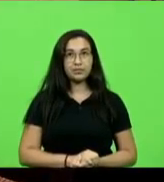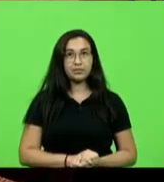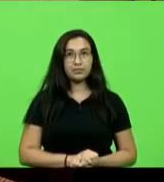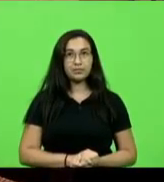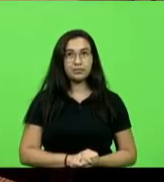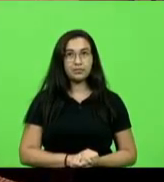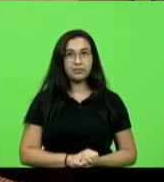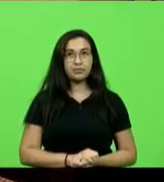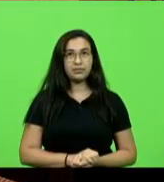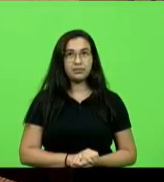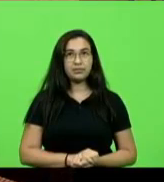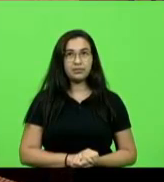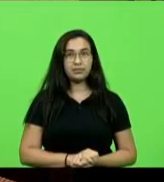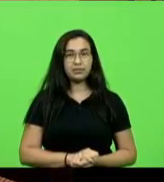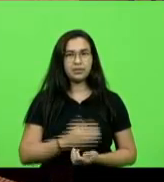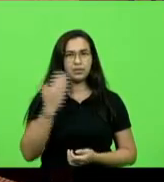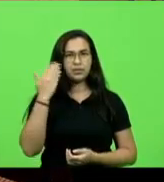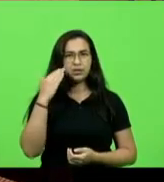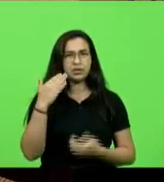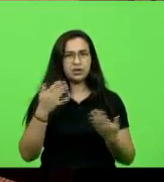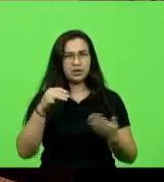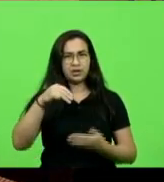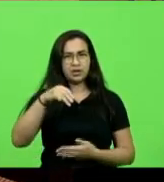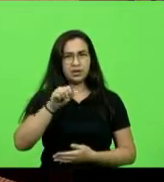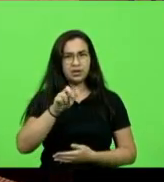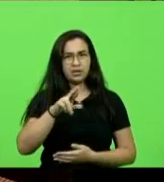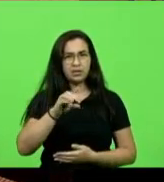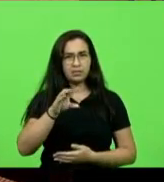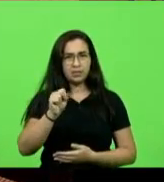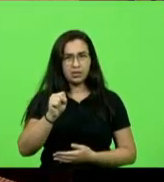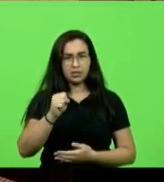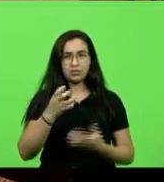Eu entendi que o deputado Marcos Vieira quer usar para discussão da matéria.